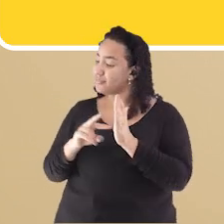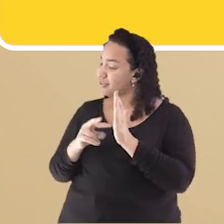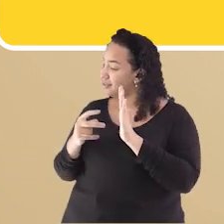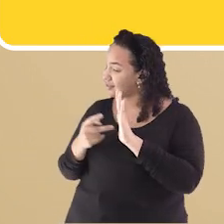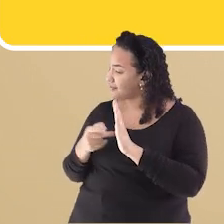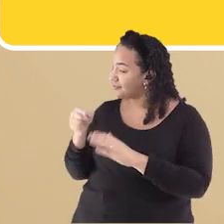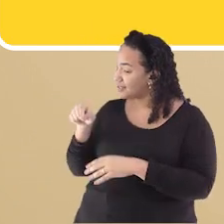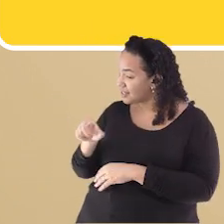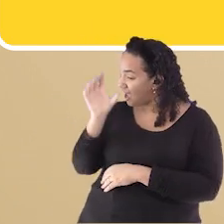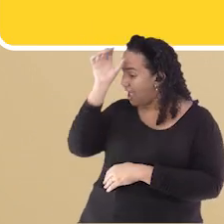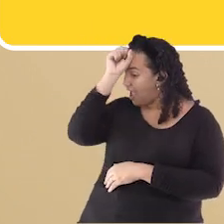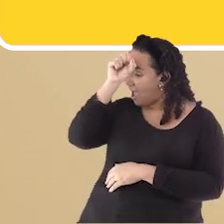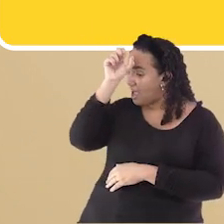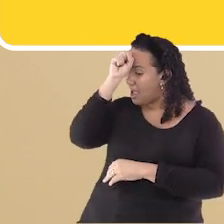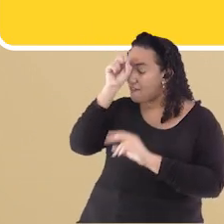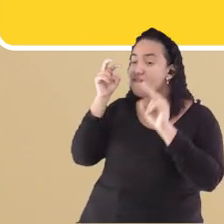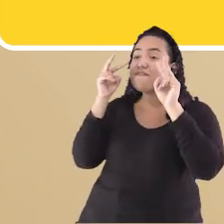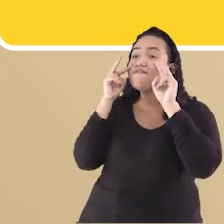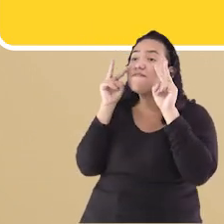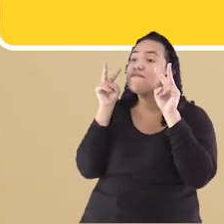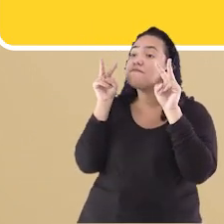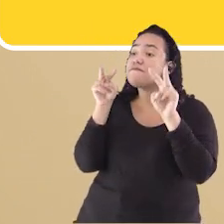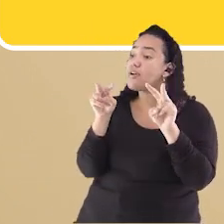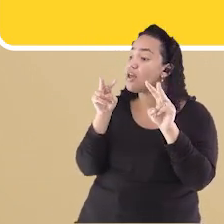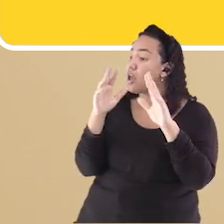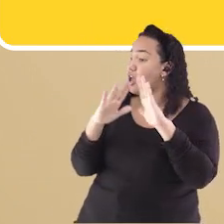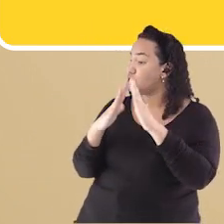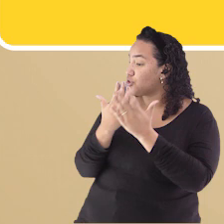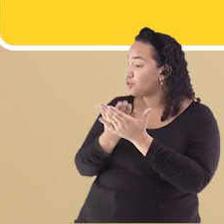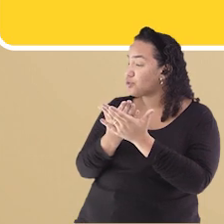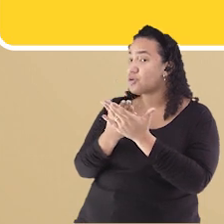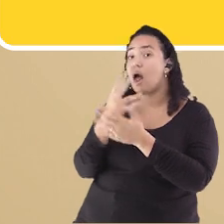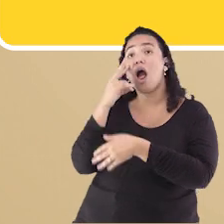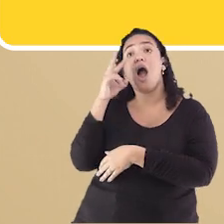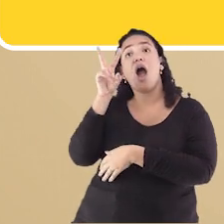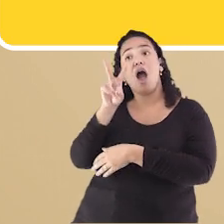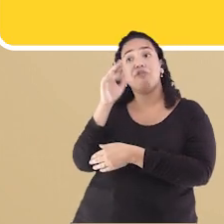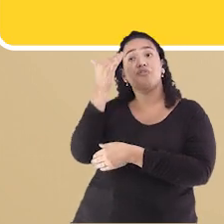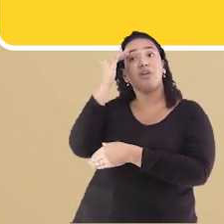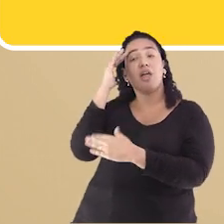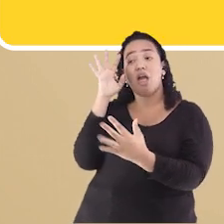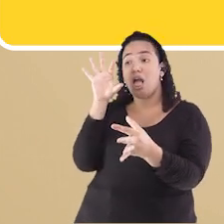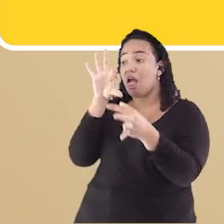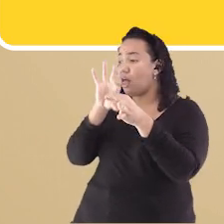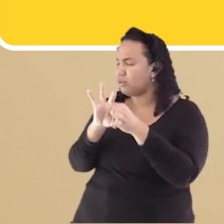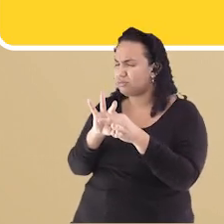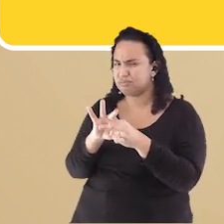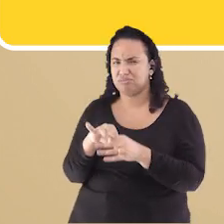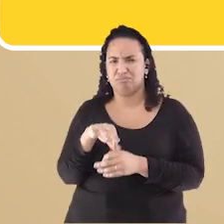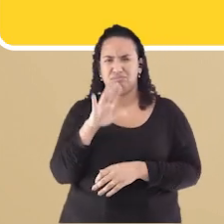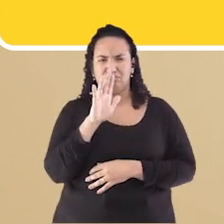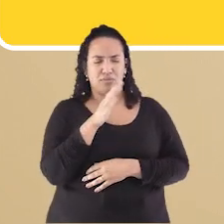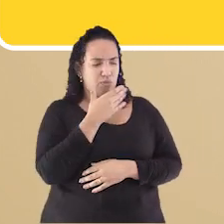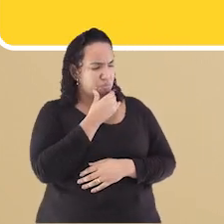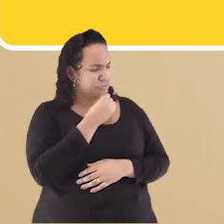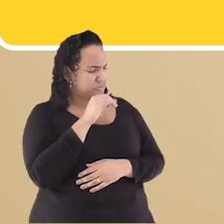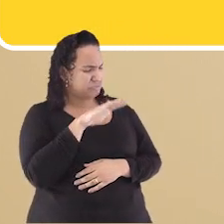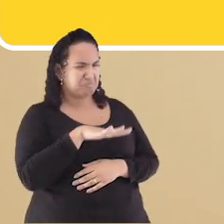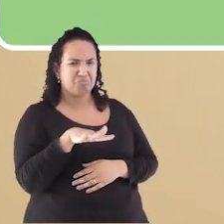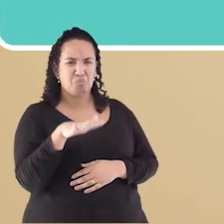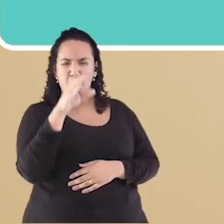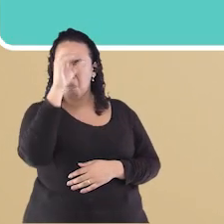aprendendo a ver O que está aprendendo na escola João não entendeu nada